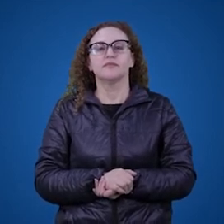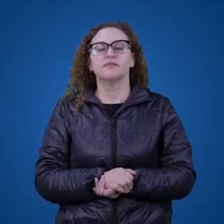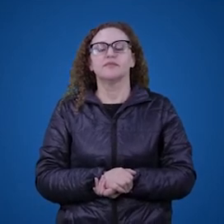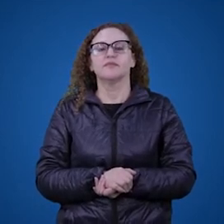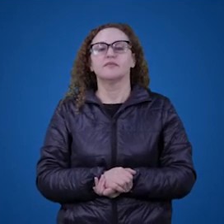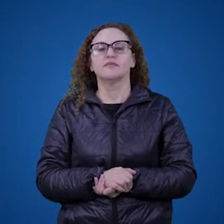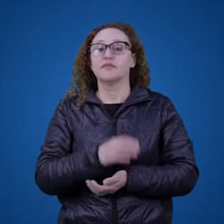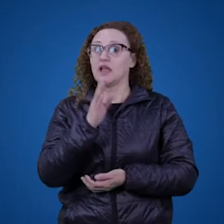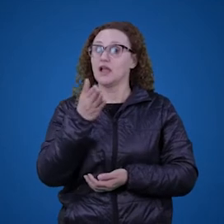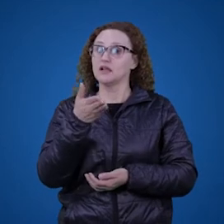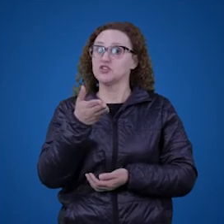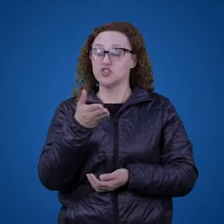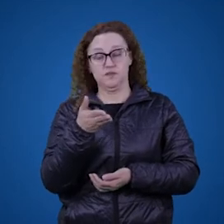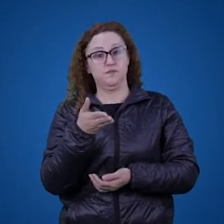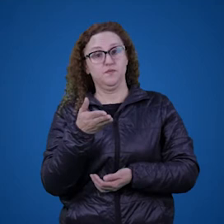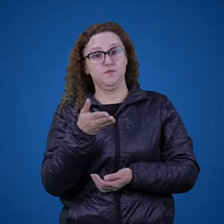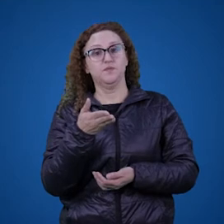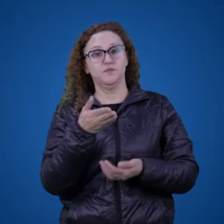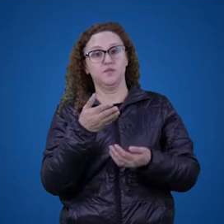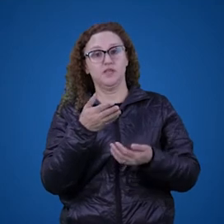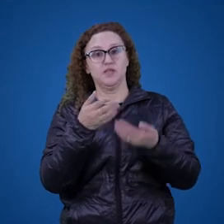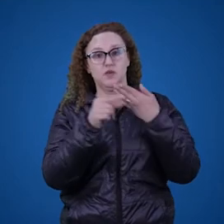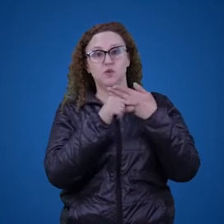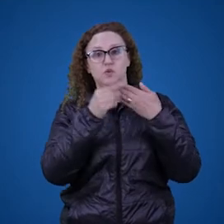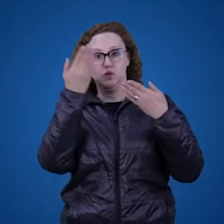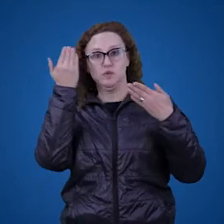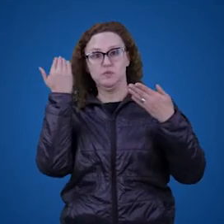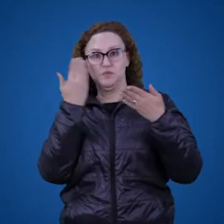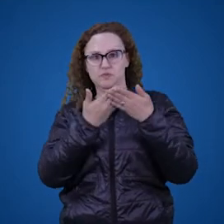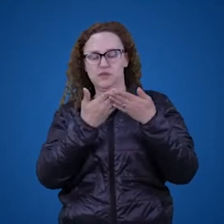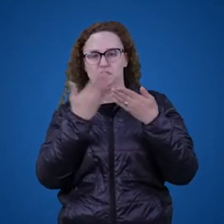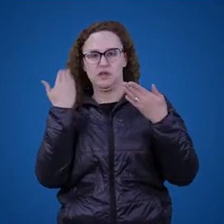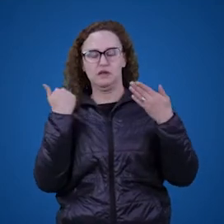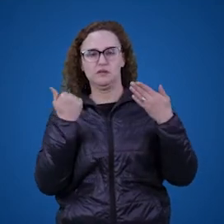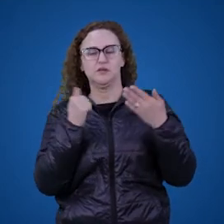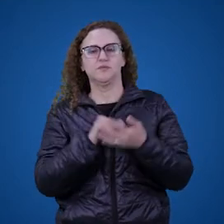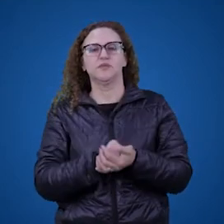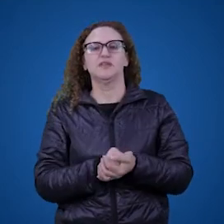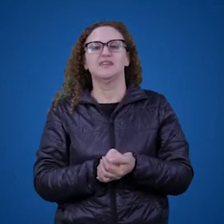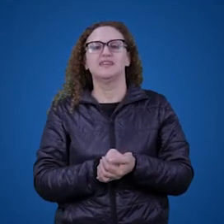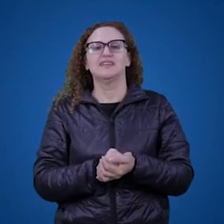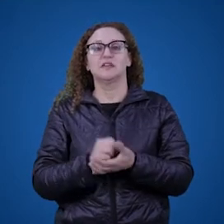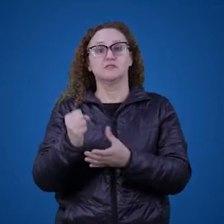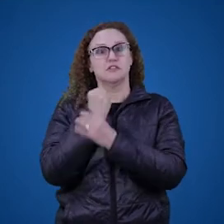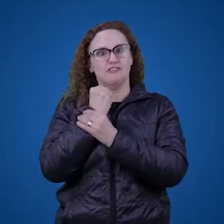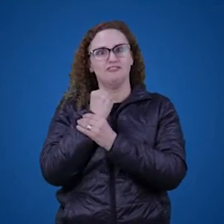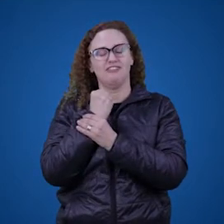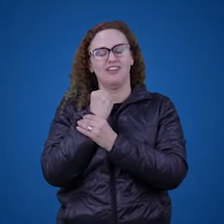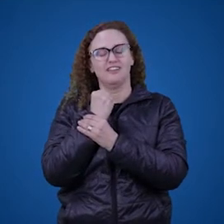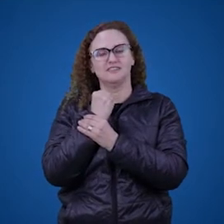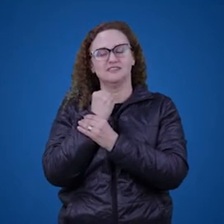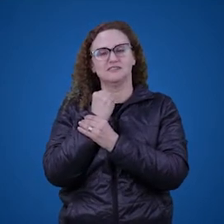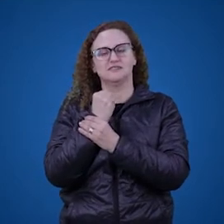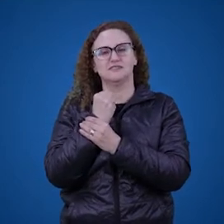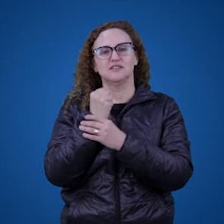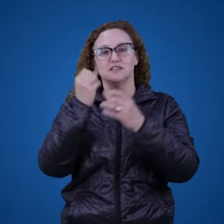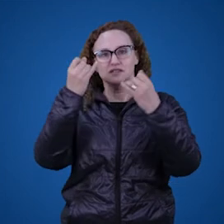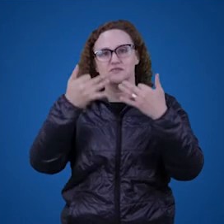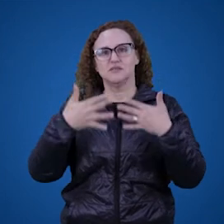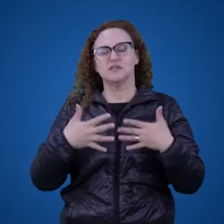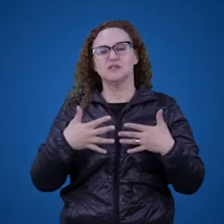Já Husserl, como Husserl defendia, ou como vários outros descritivistas defendem e defendiam,